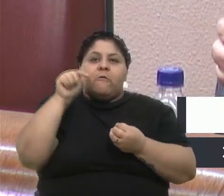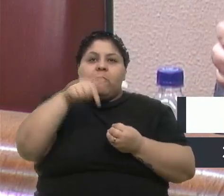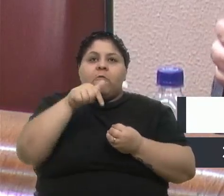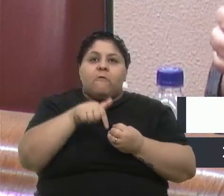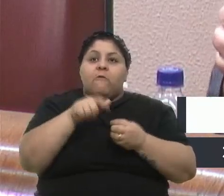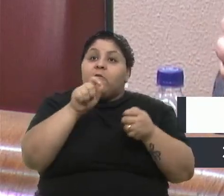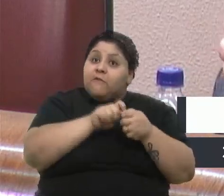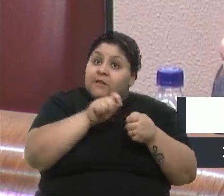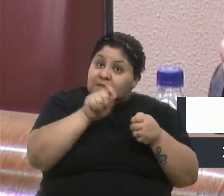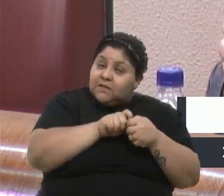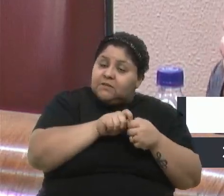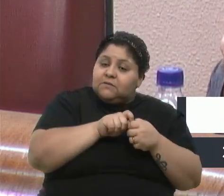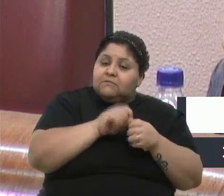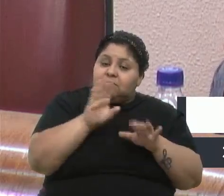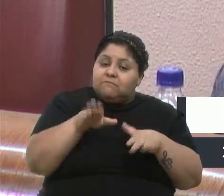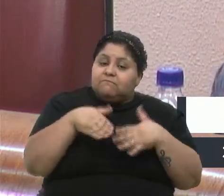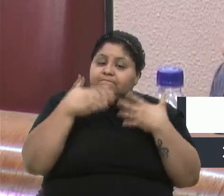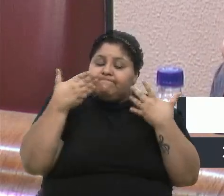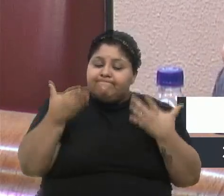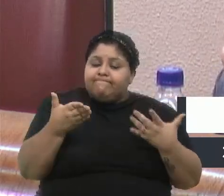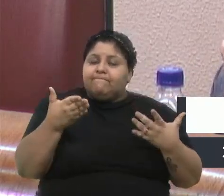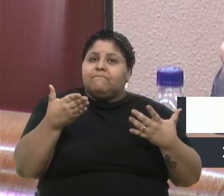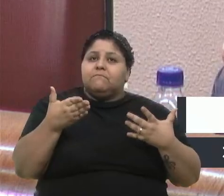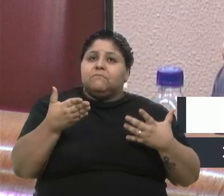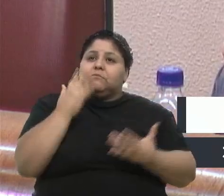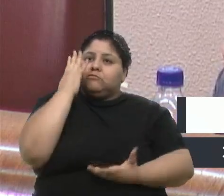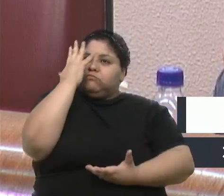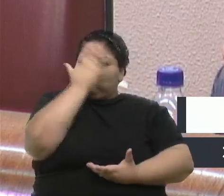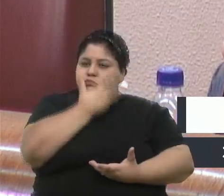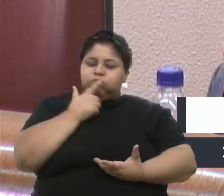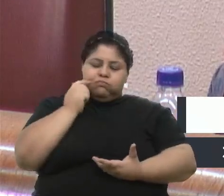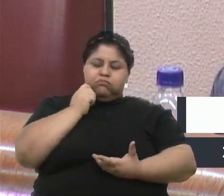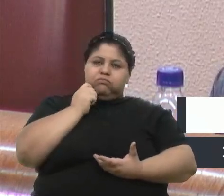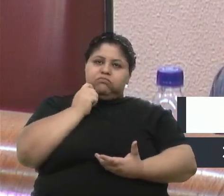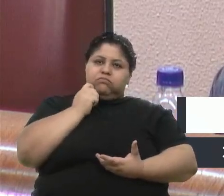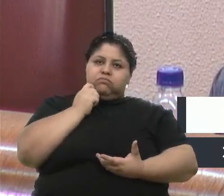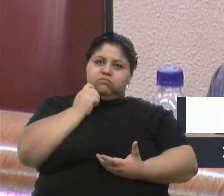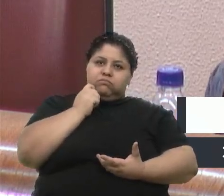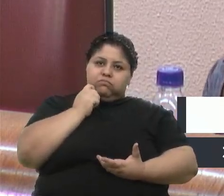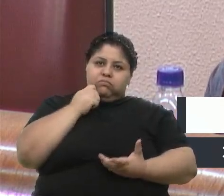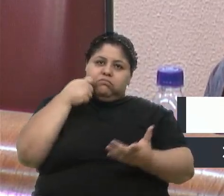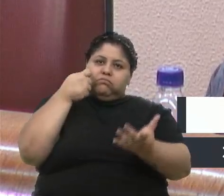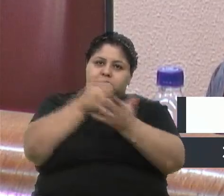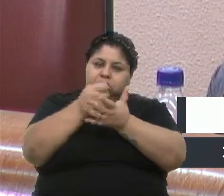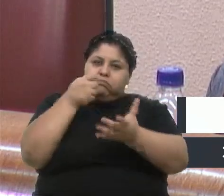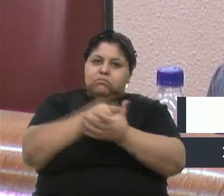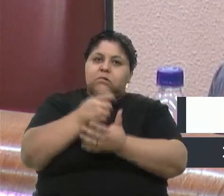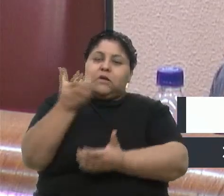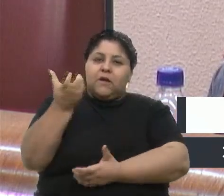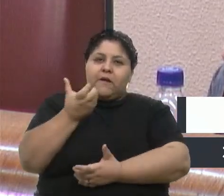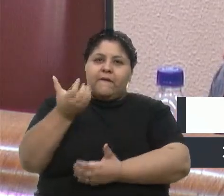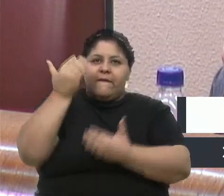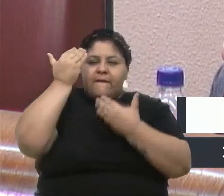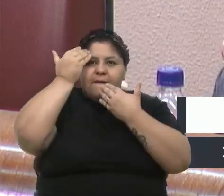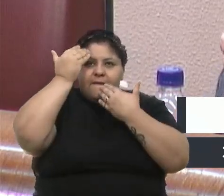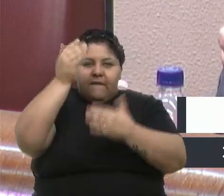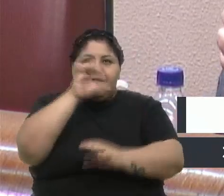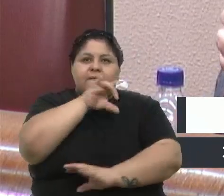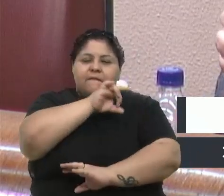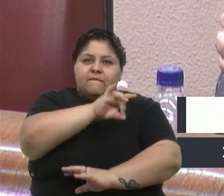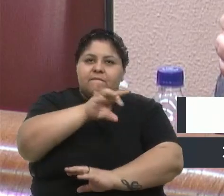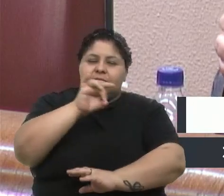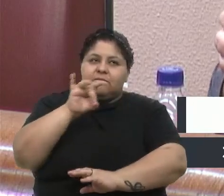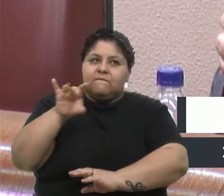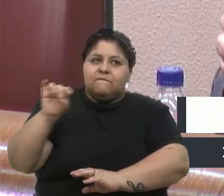fizeram isso. Então, ficou muito bonito mesmo, ficou lindo, eles se dedicaram e eu quero agradecer a cada um desses